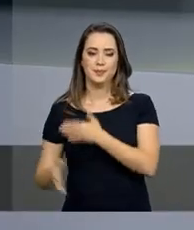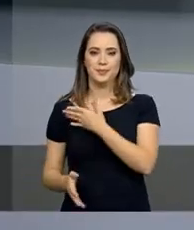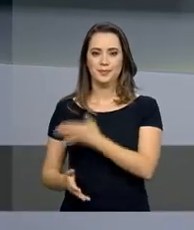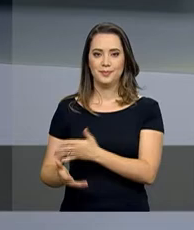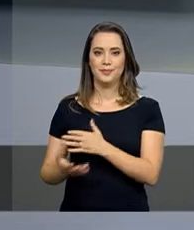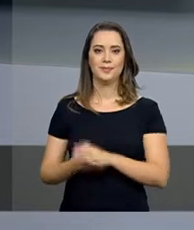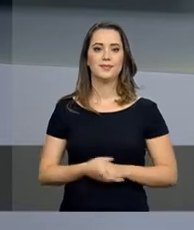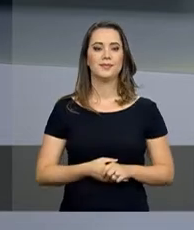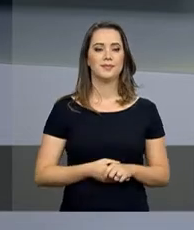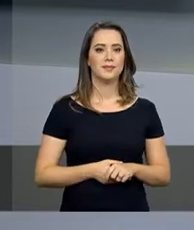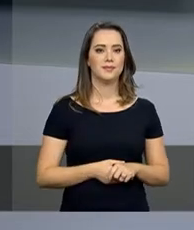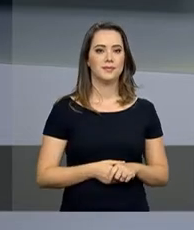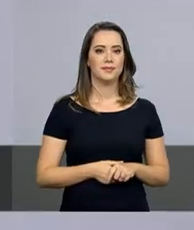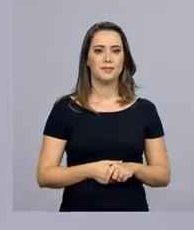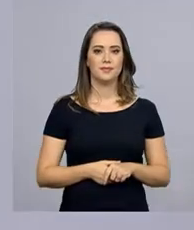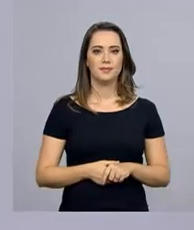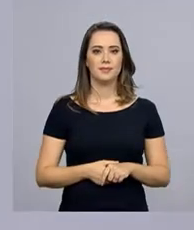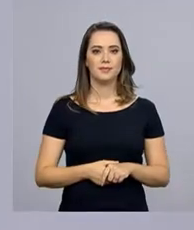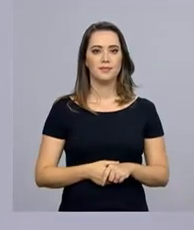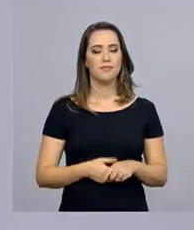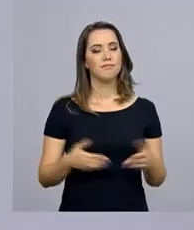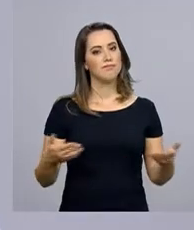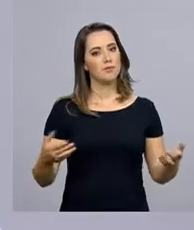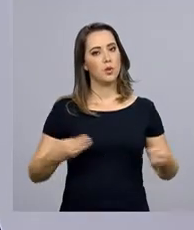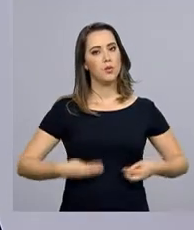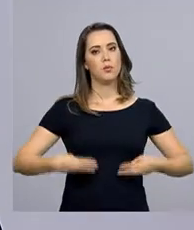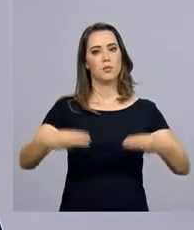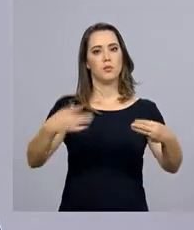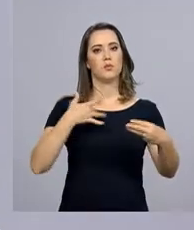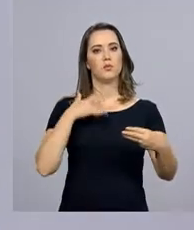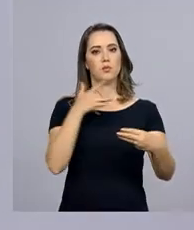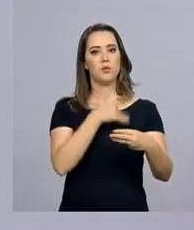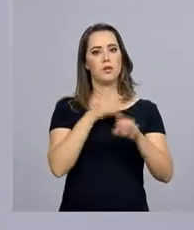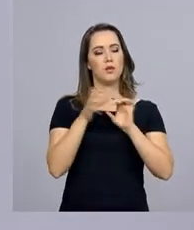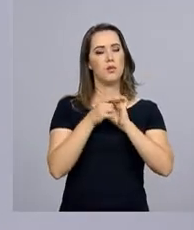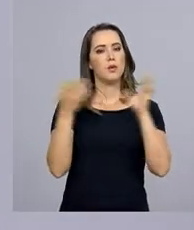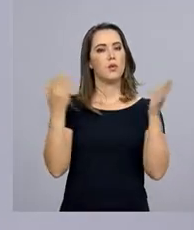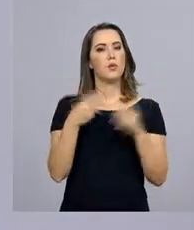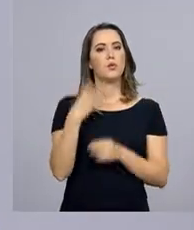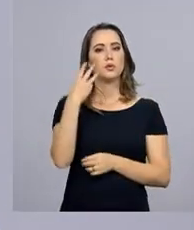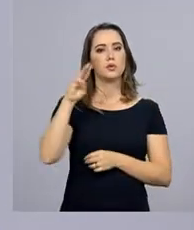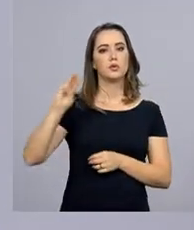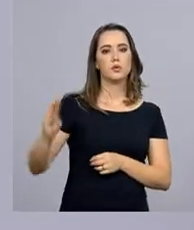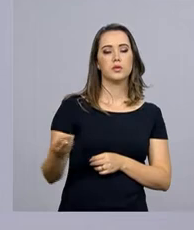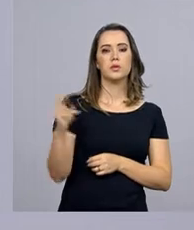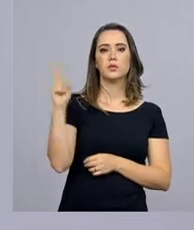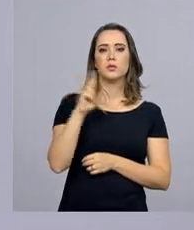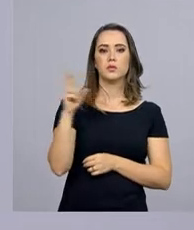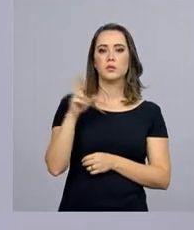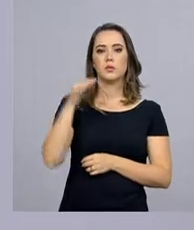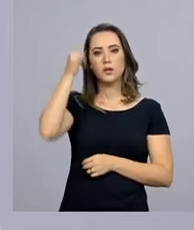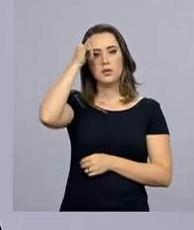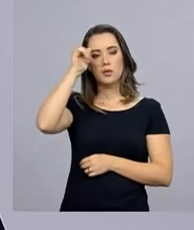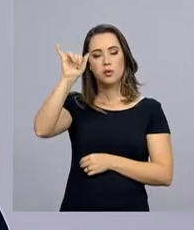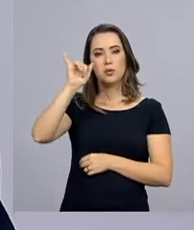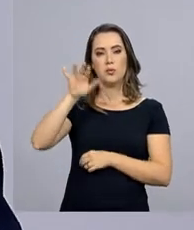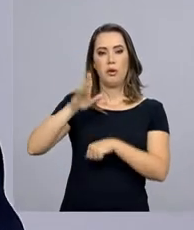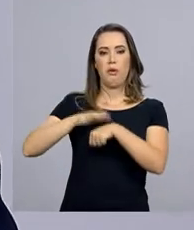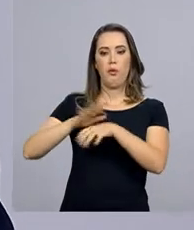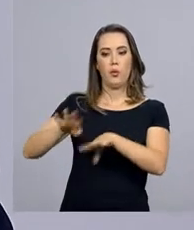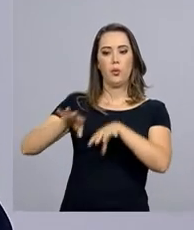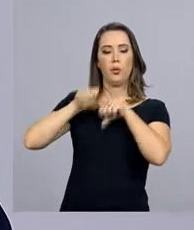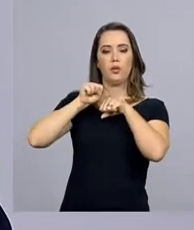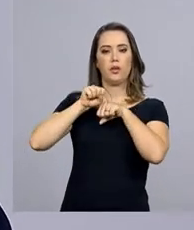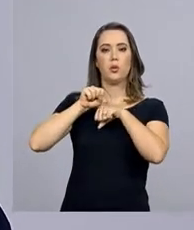aparece aí na sua tela. O Ministério da Saúde autorizou hoje o repasse de 3 milhões de reais para combater o